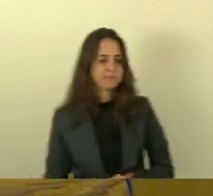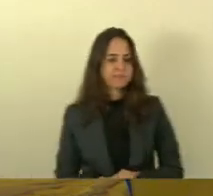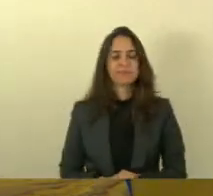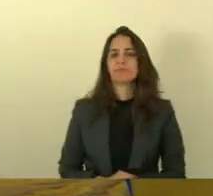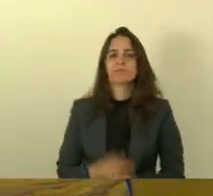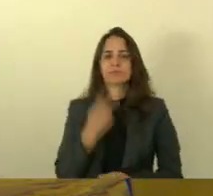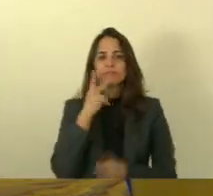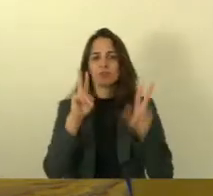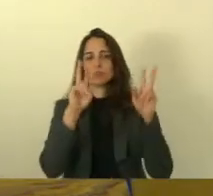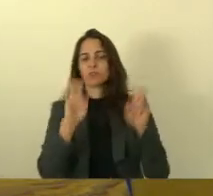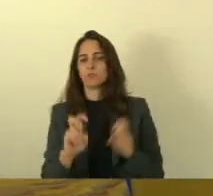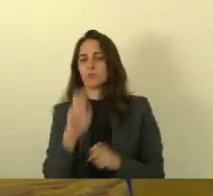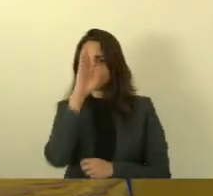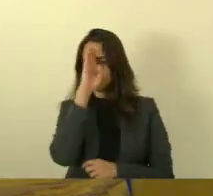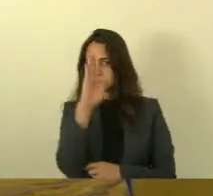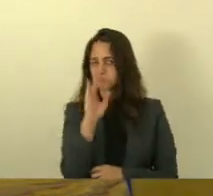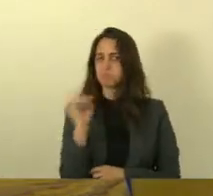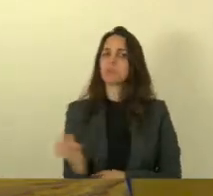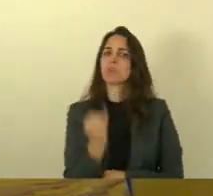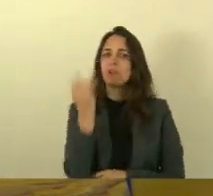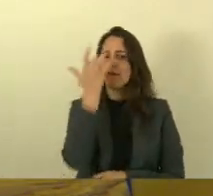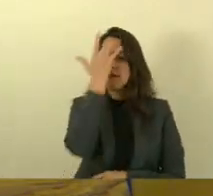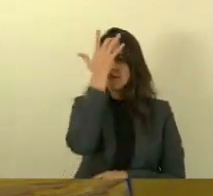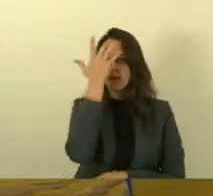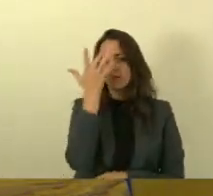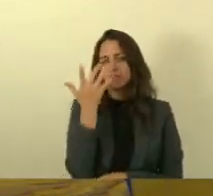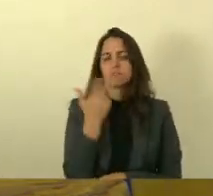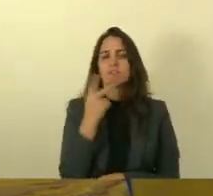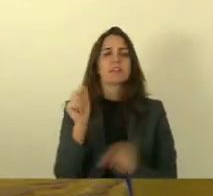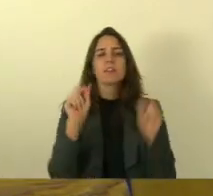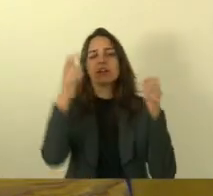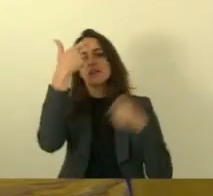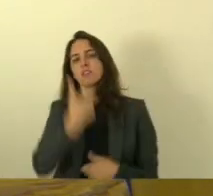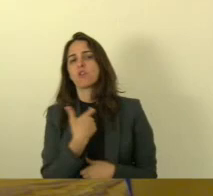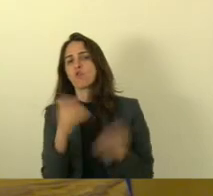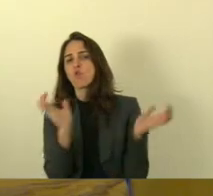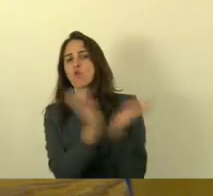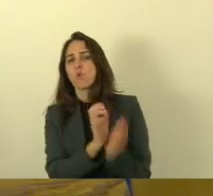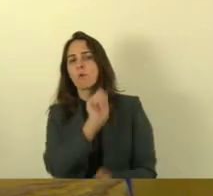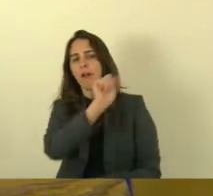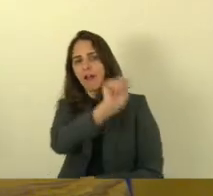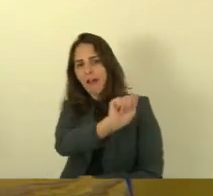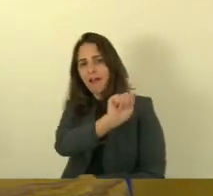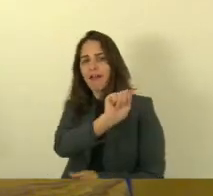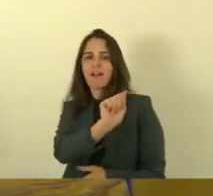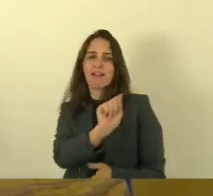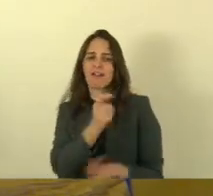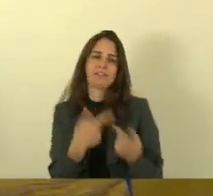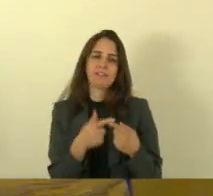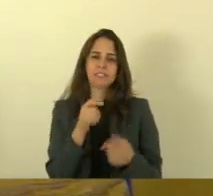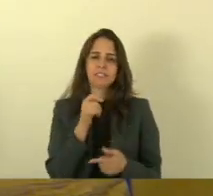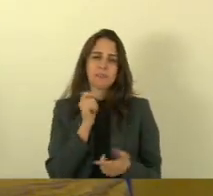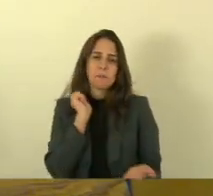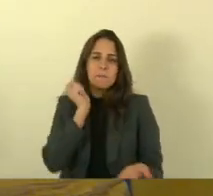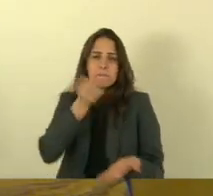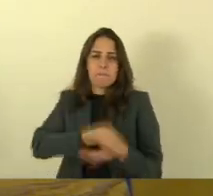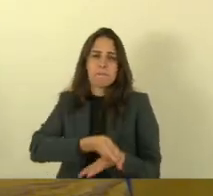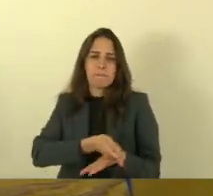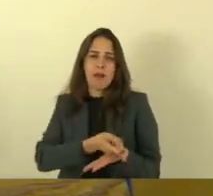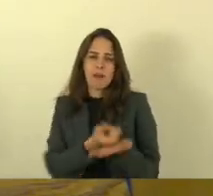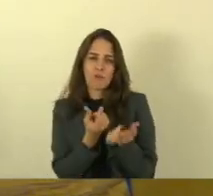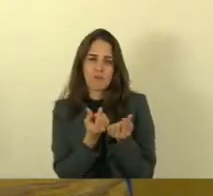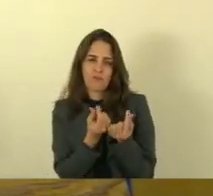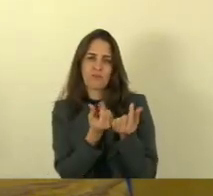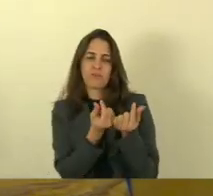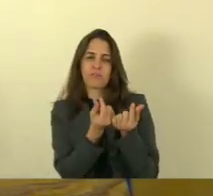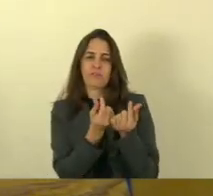ponto nevrálgico é muito fácil falar que eu sou classe A em endividamentos em que eu pago o sistema financeiro